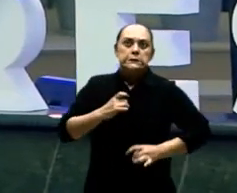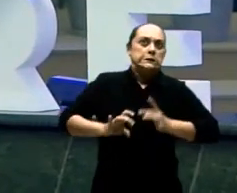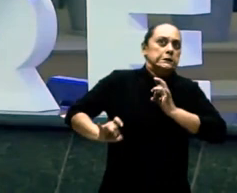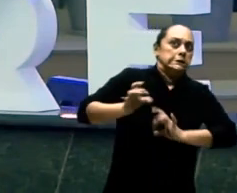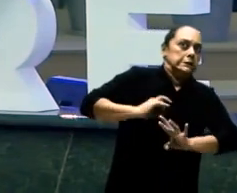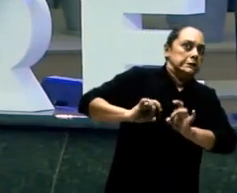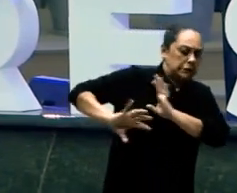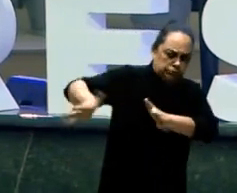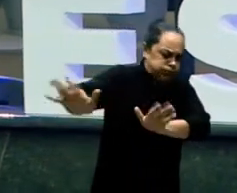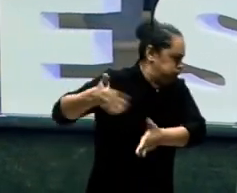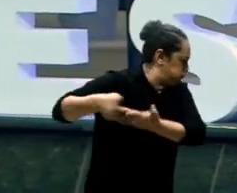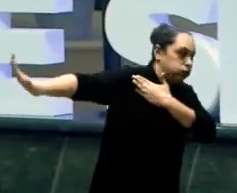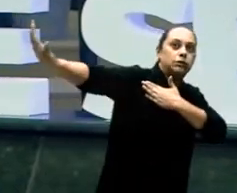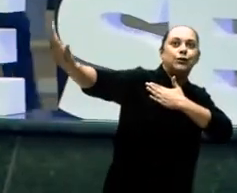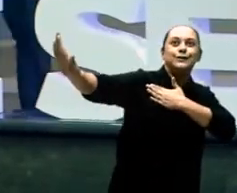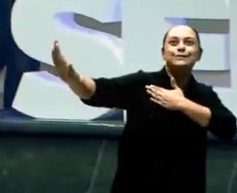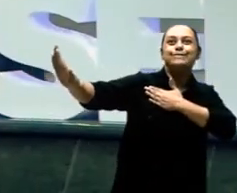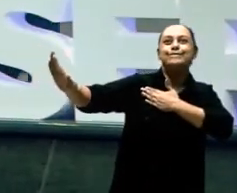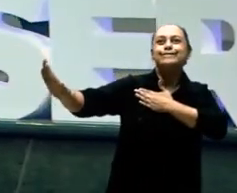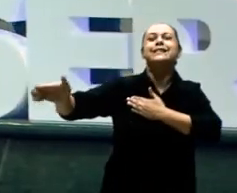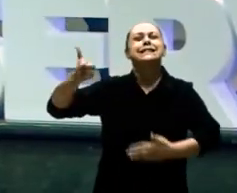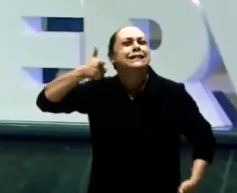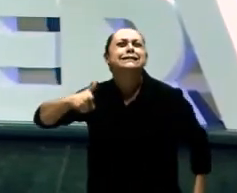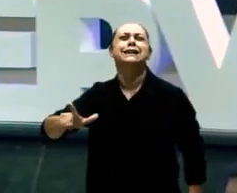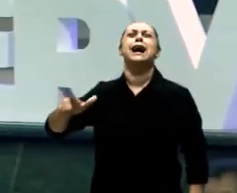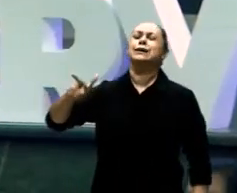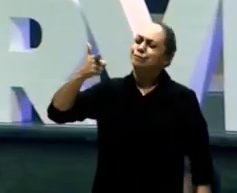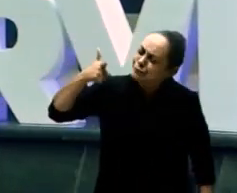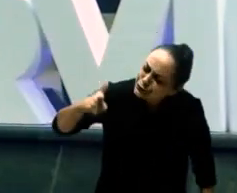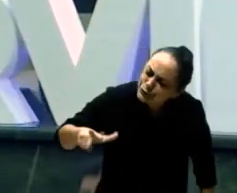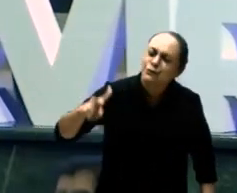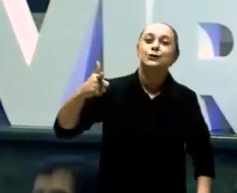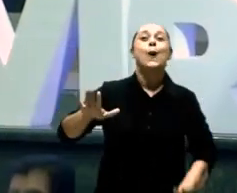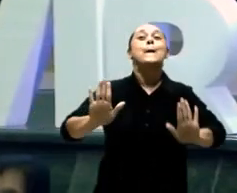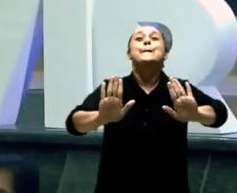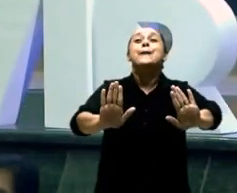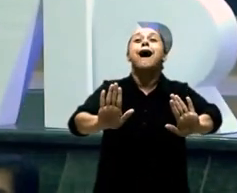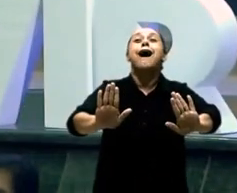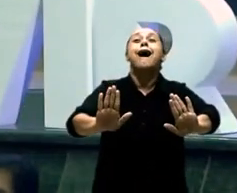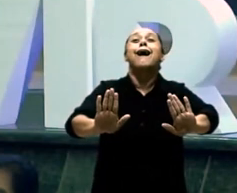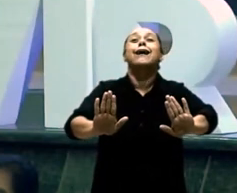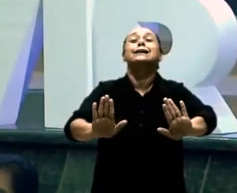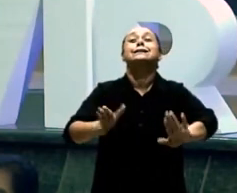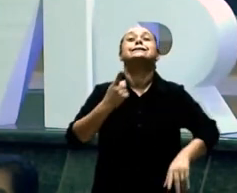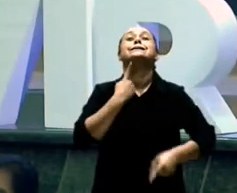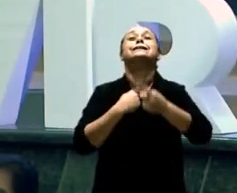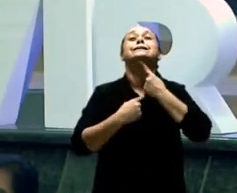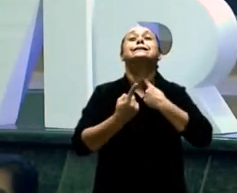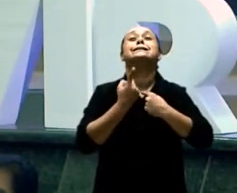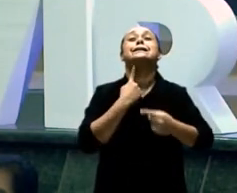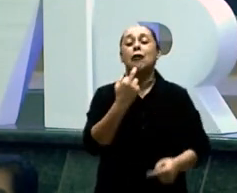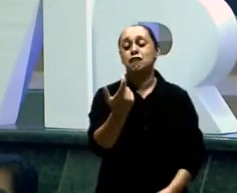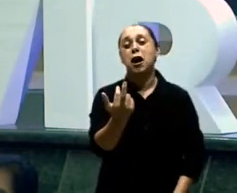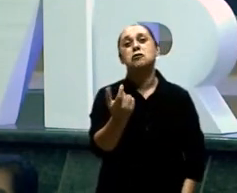Jacó Tentando pegar Os animais E não conseguindo E ele frustrado Porque ele chega em casa